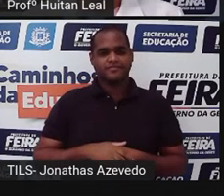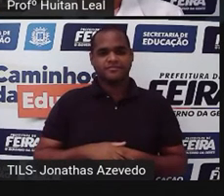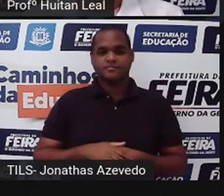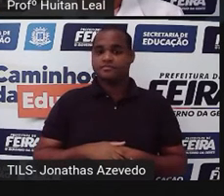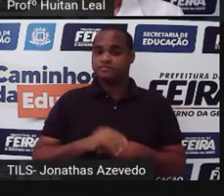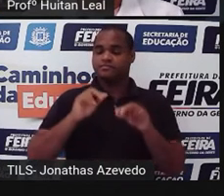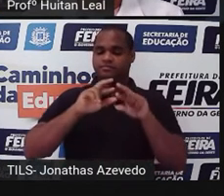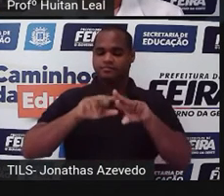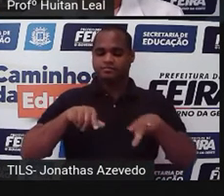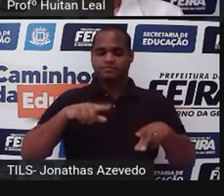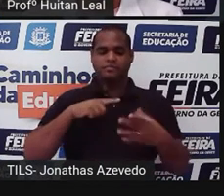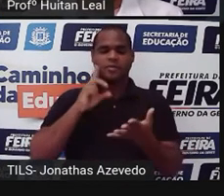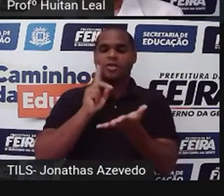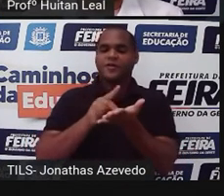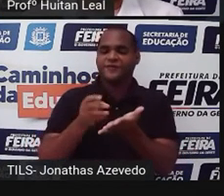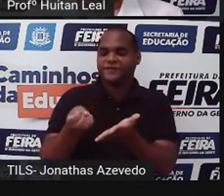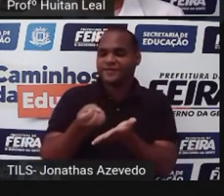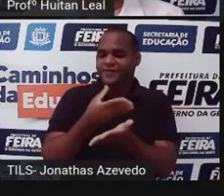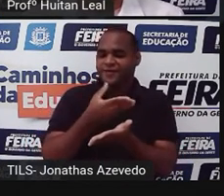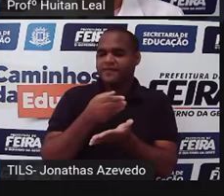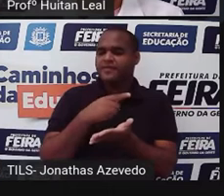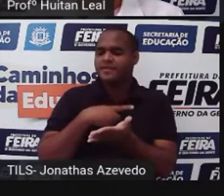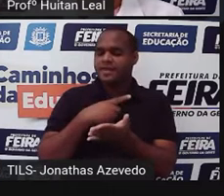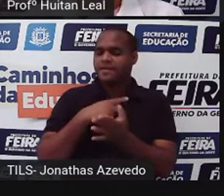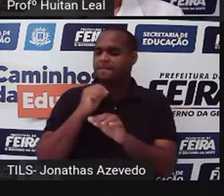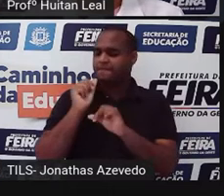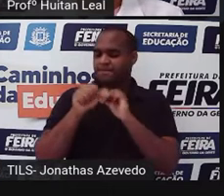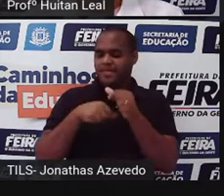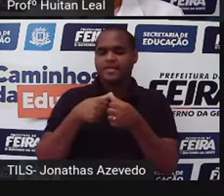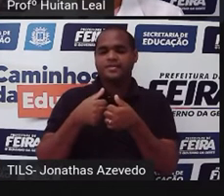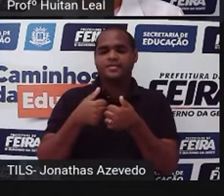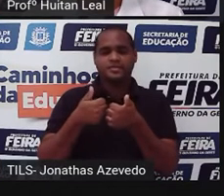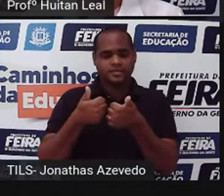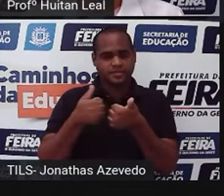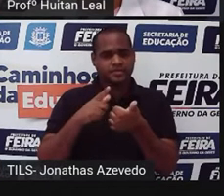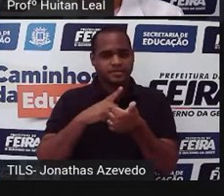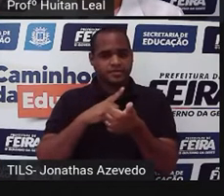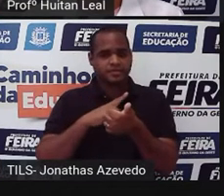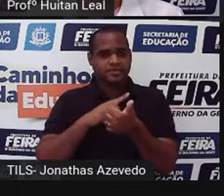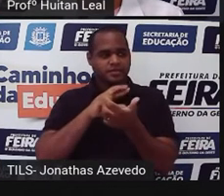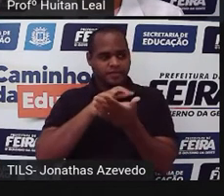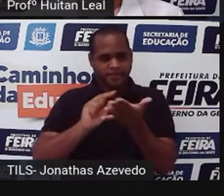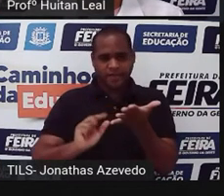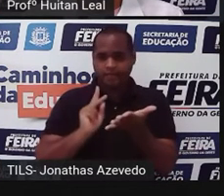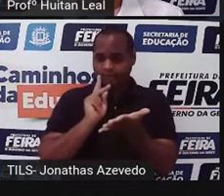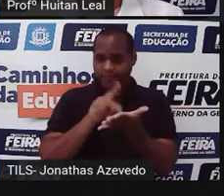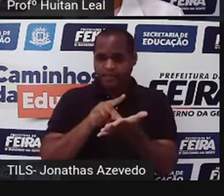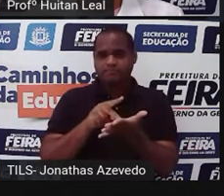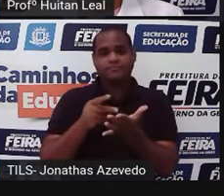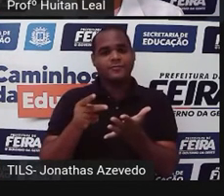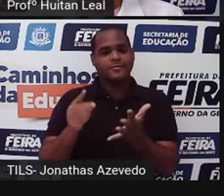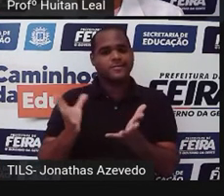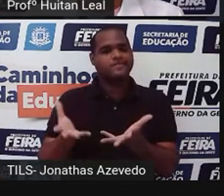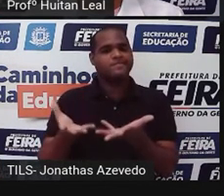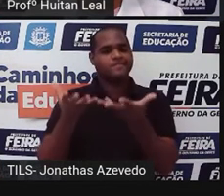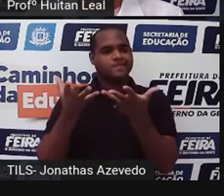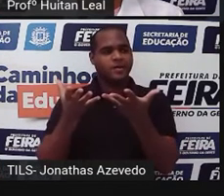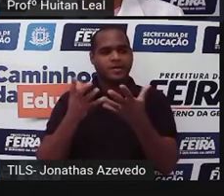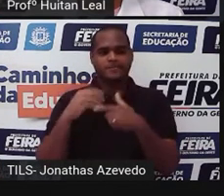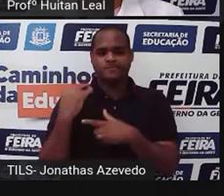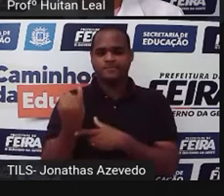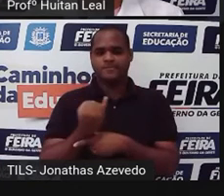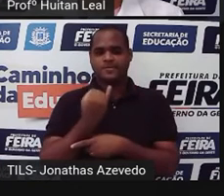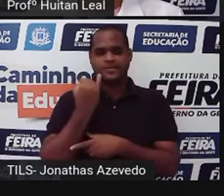Recentes são atuais, reais são aqueles que a gente considera, que nós consideramos verdadeiros e relevantes, que tenham importância.